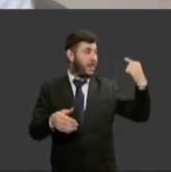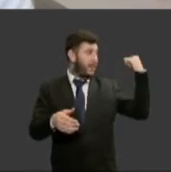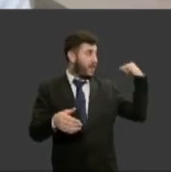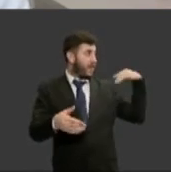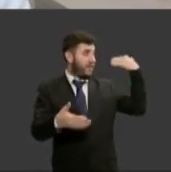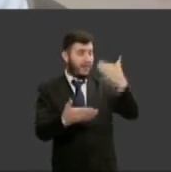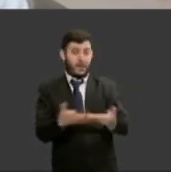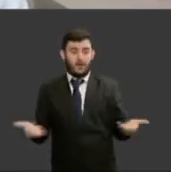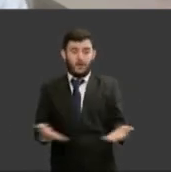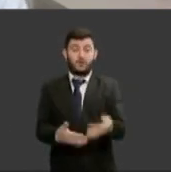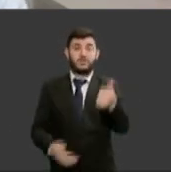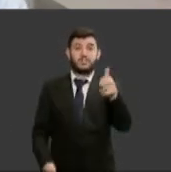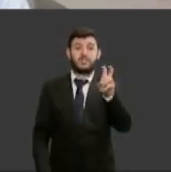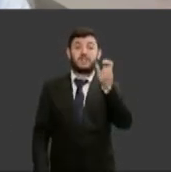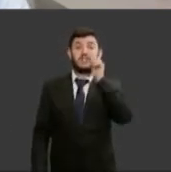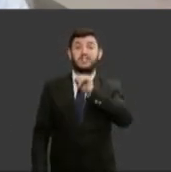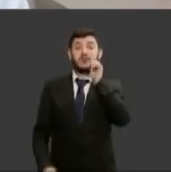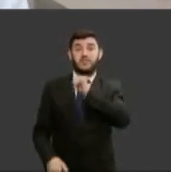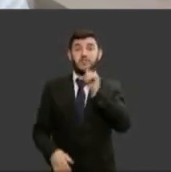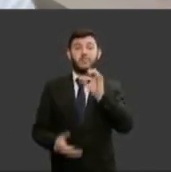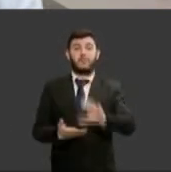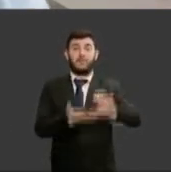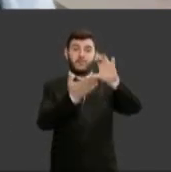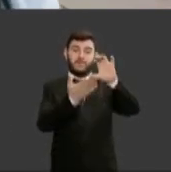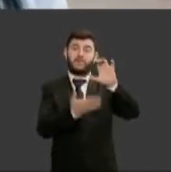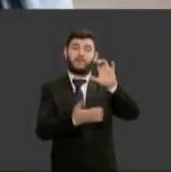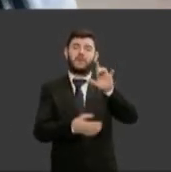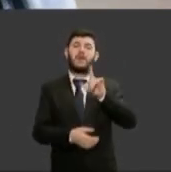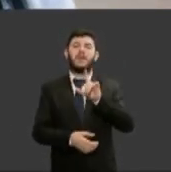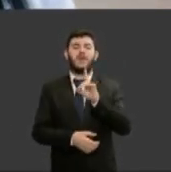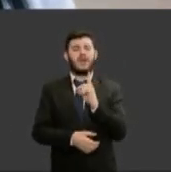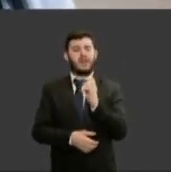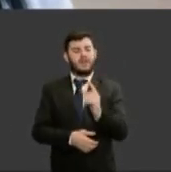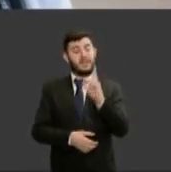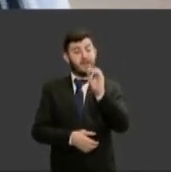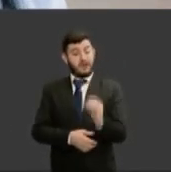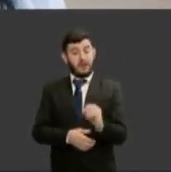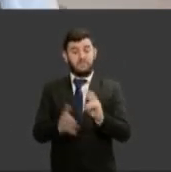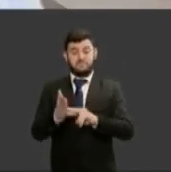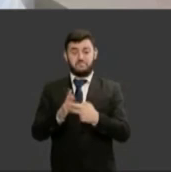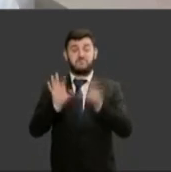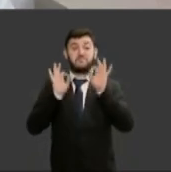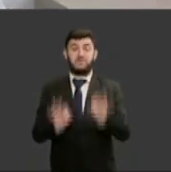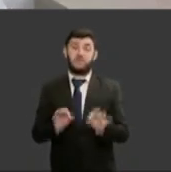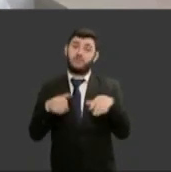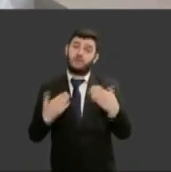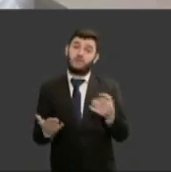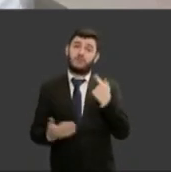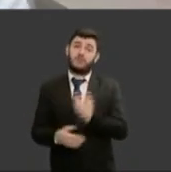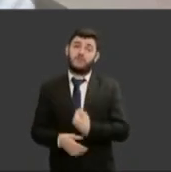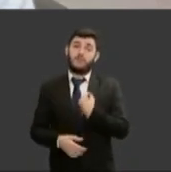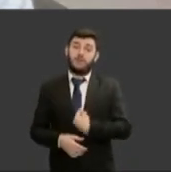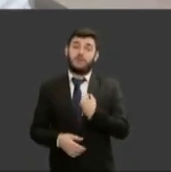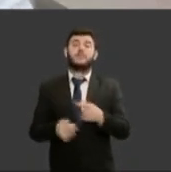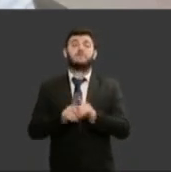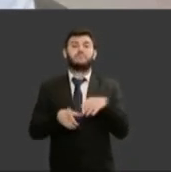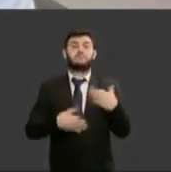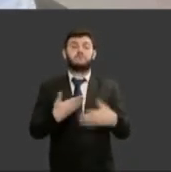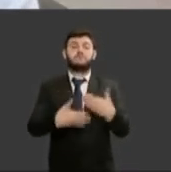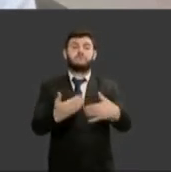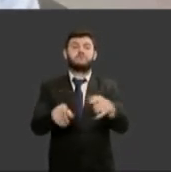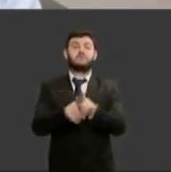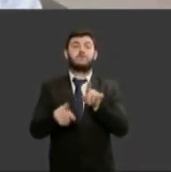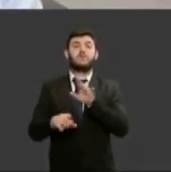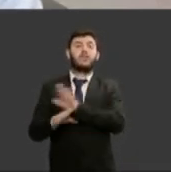esse é um dado bem importante significativo mas estamos avançando estamos avançando no mundo então nós precisamos ajudar as mulheres nós